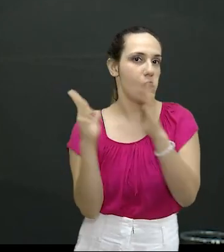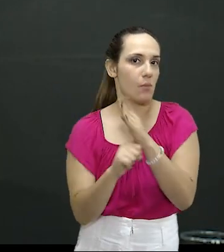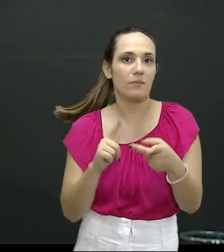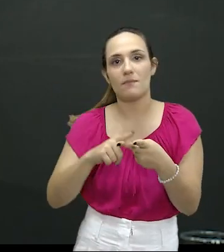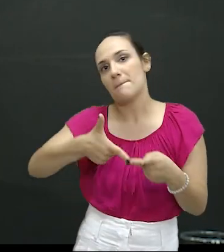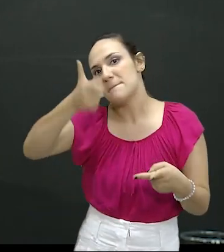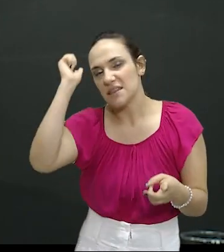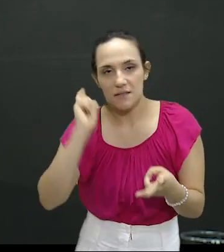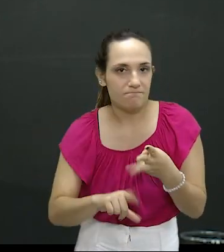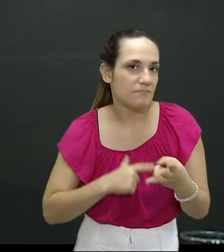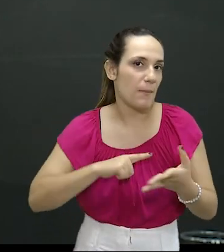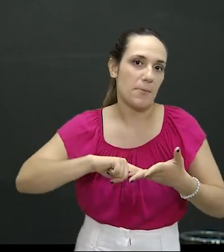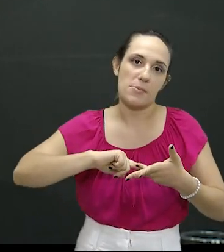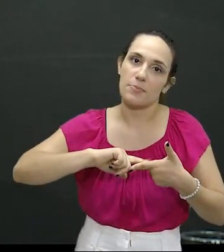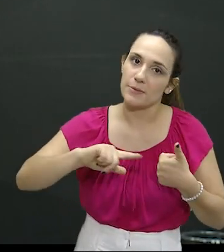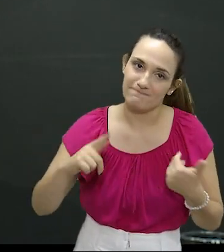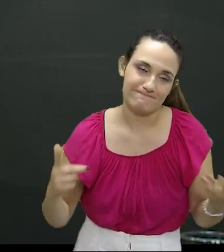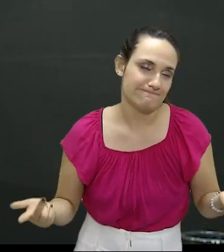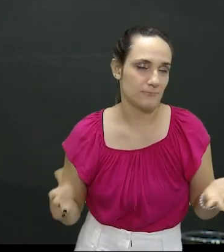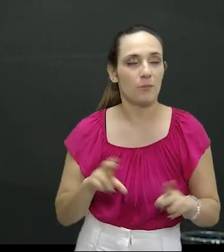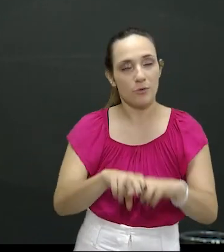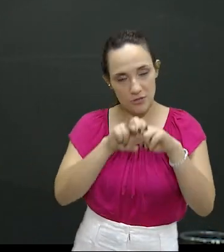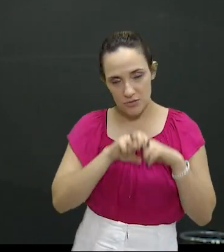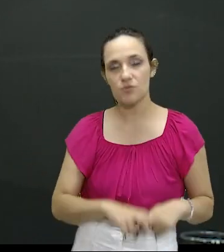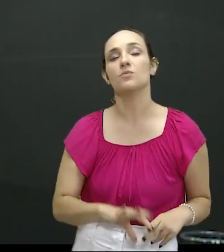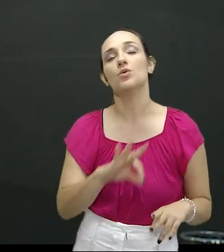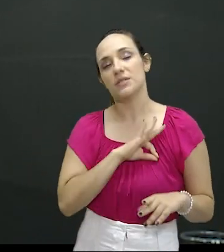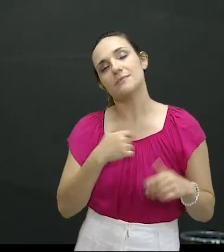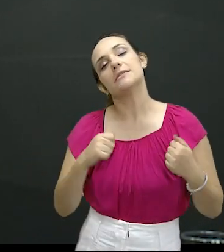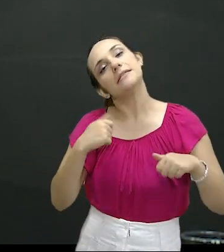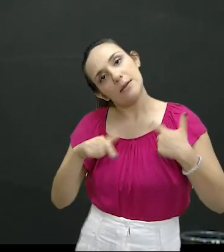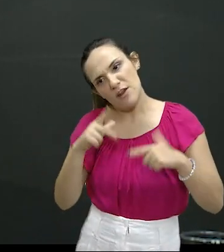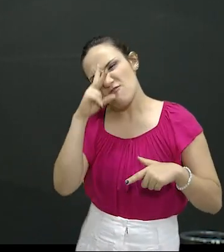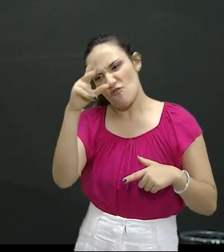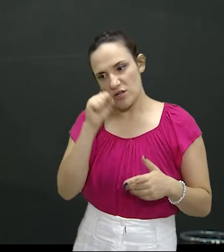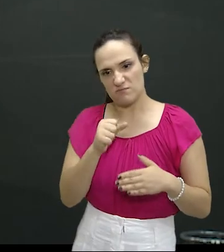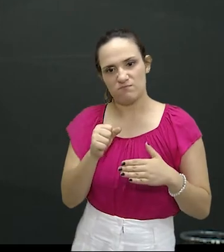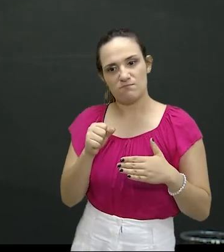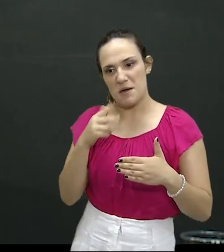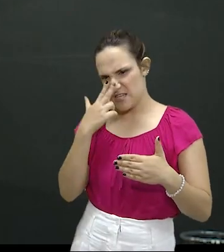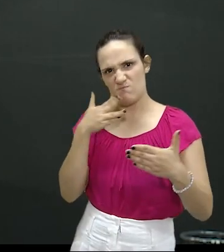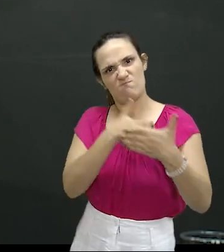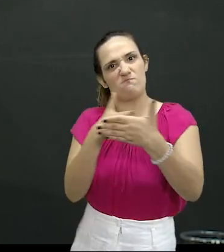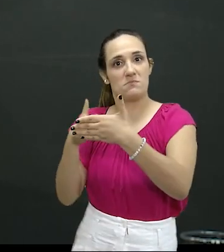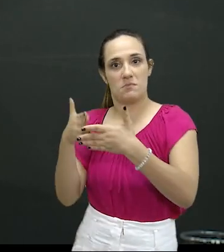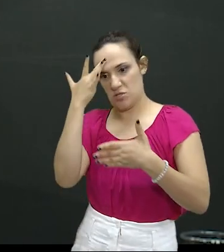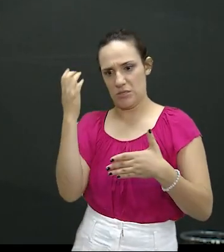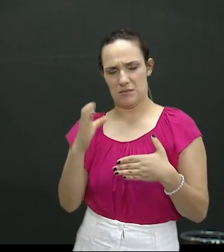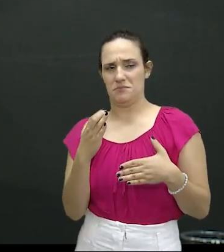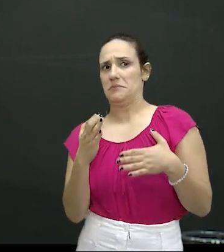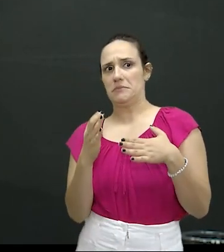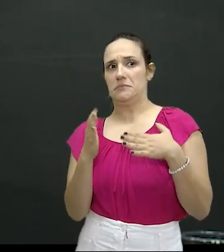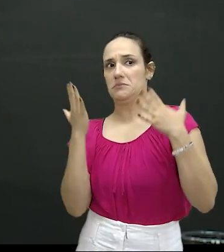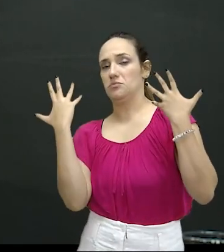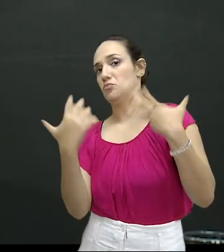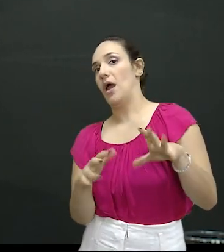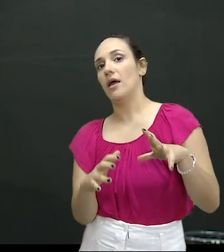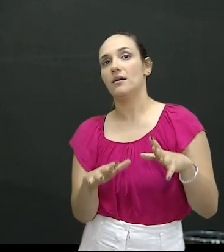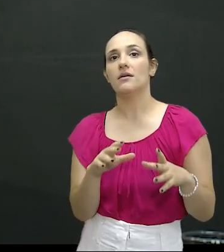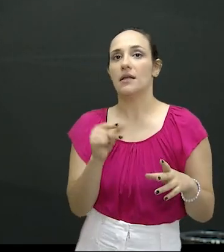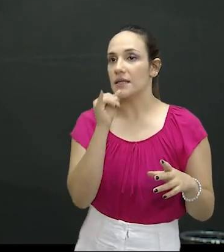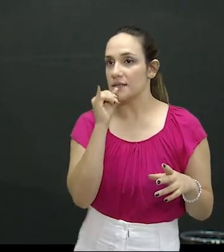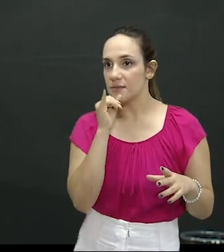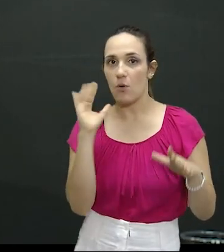homicídios, vários crimes. Então essa atuação nossa aí no combate ao tráfico, nessa apreensão das drogas, nessa questão dos caminhos e